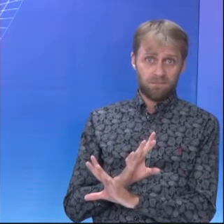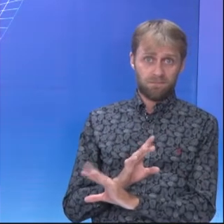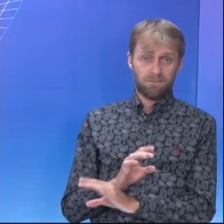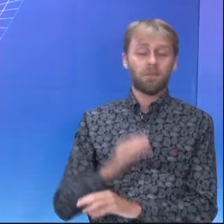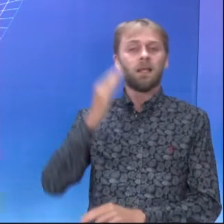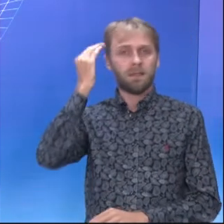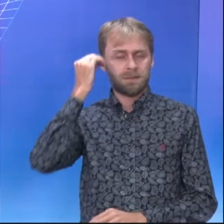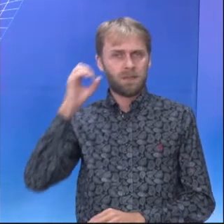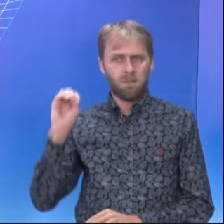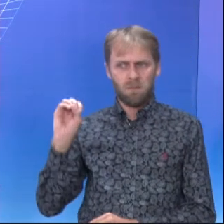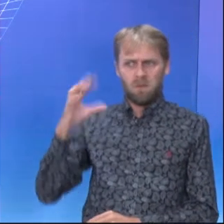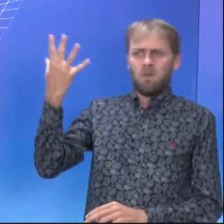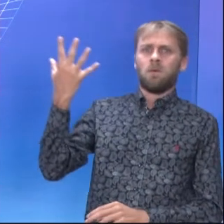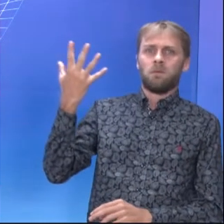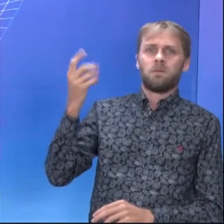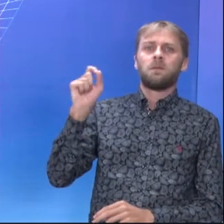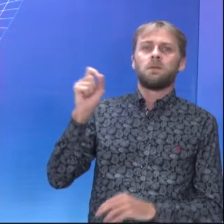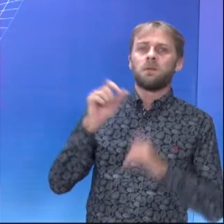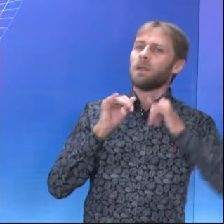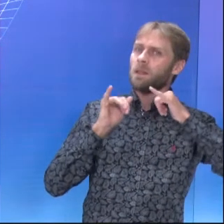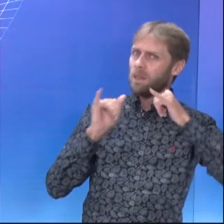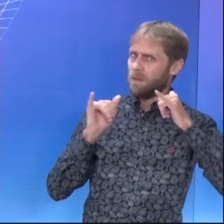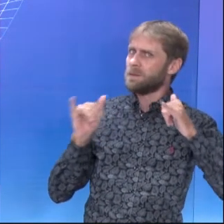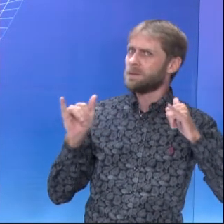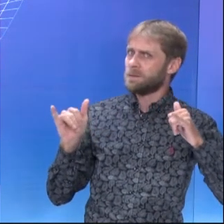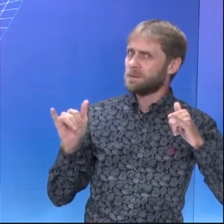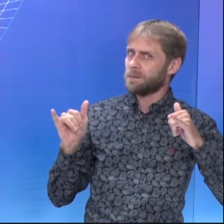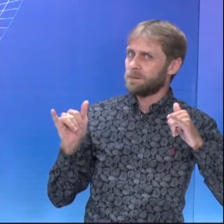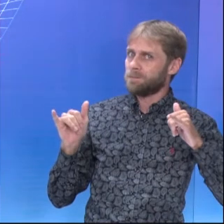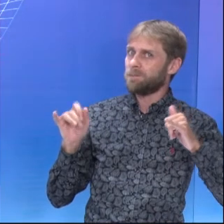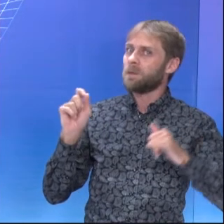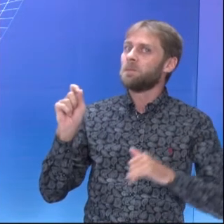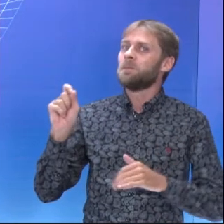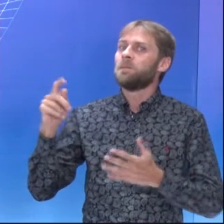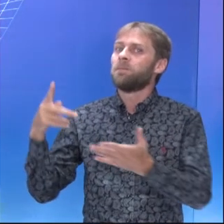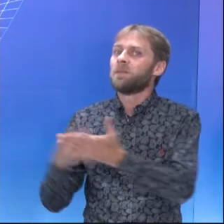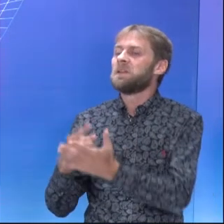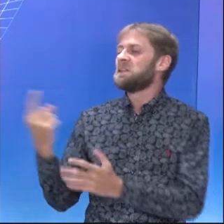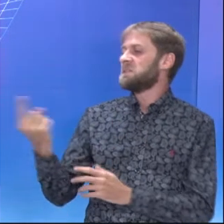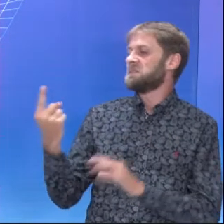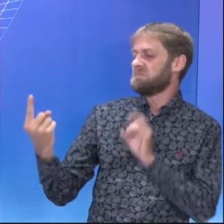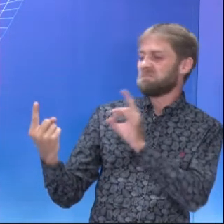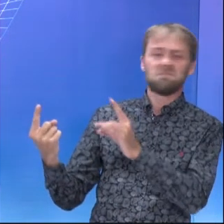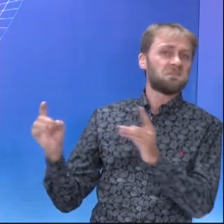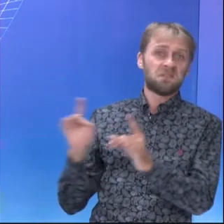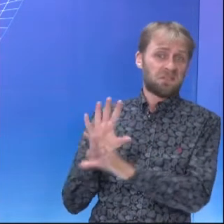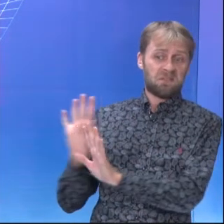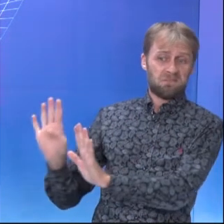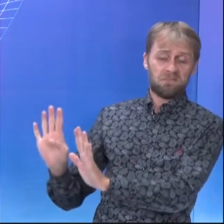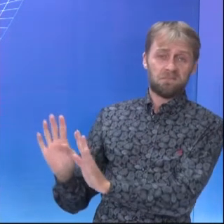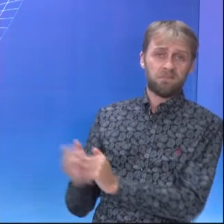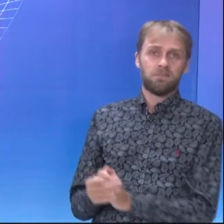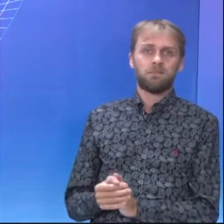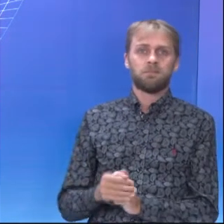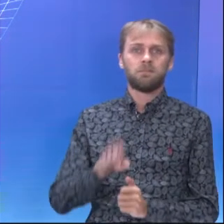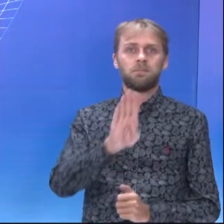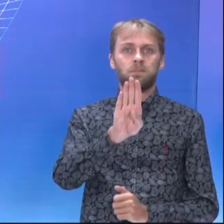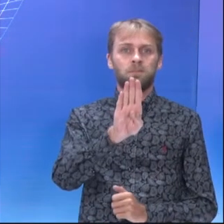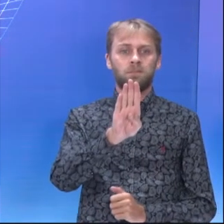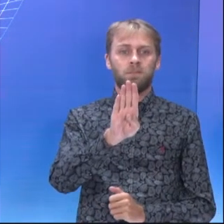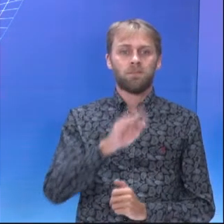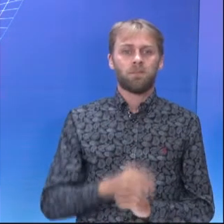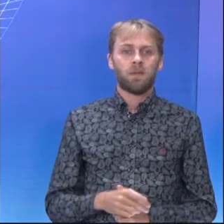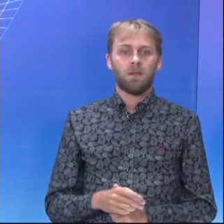Aqui está dizendo um acidente noticiado. Reconhecer o acidente noticiado como um fato isolado. Não sei. Letra B.